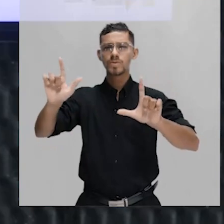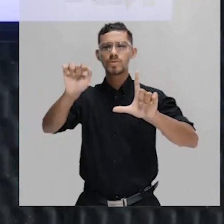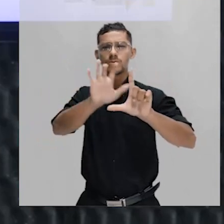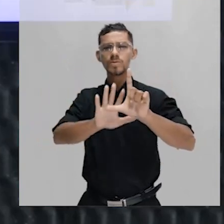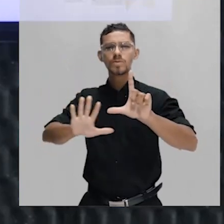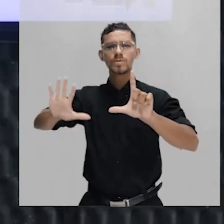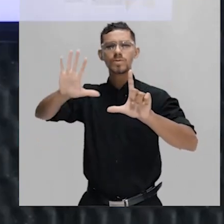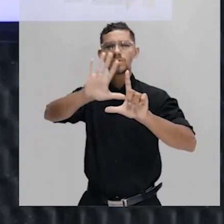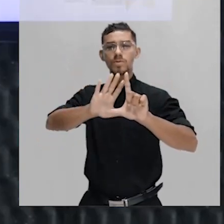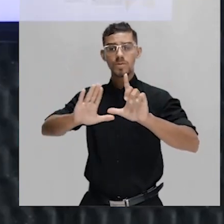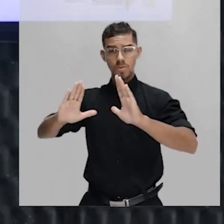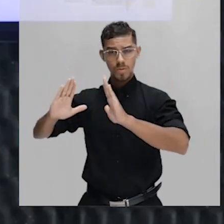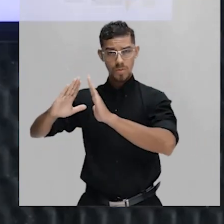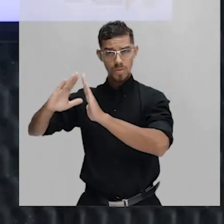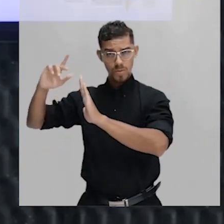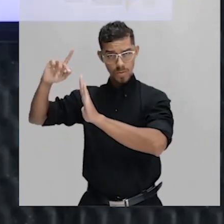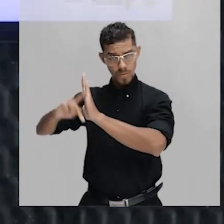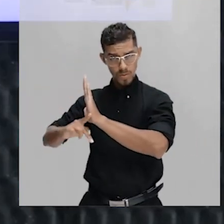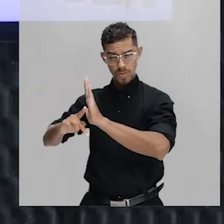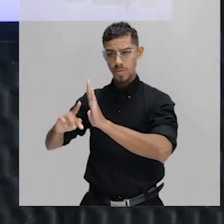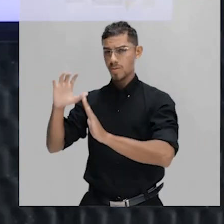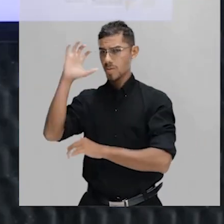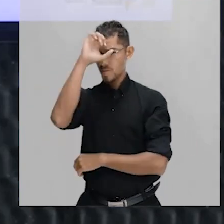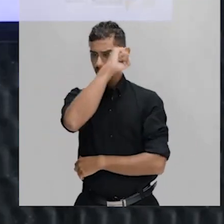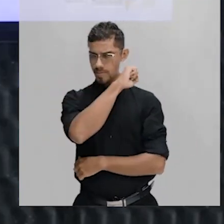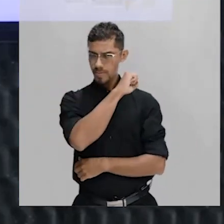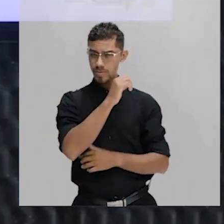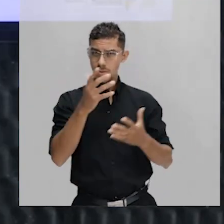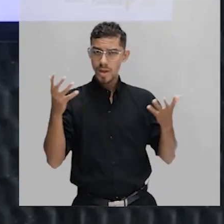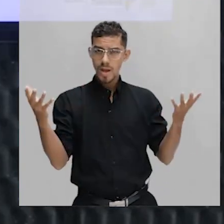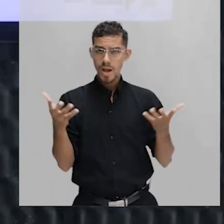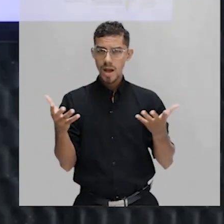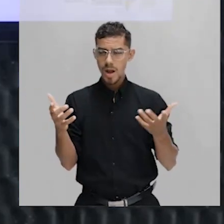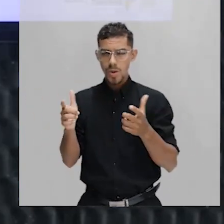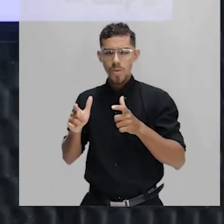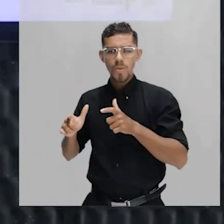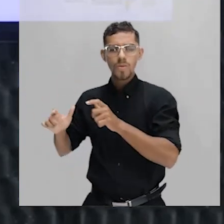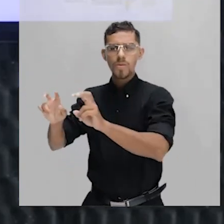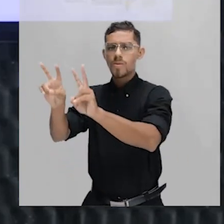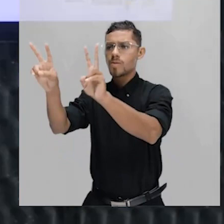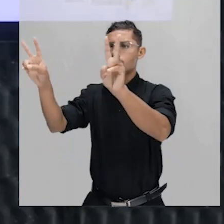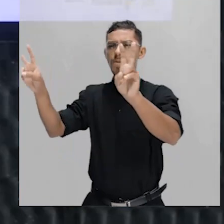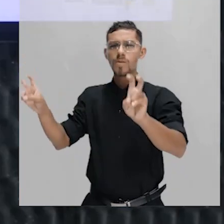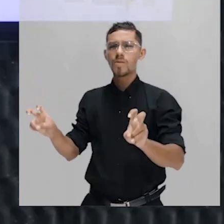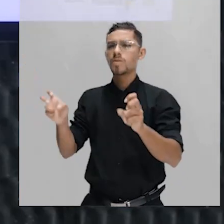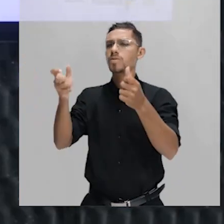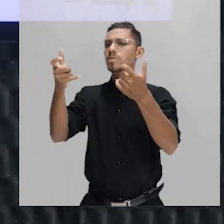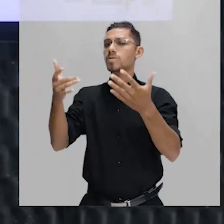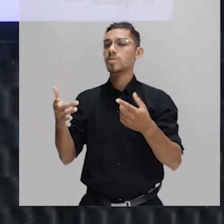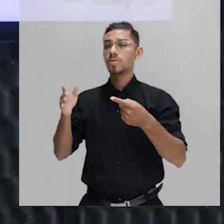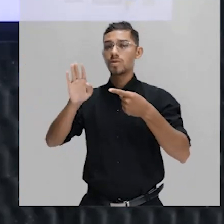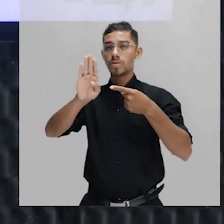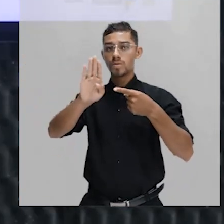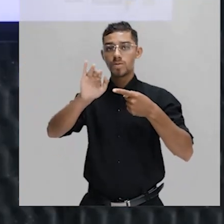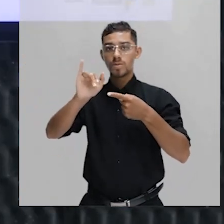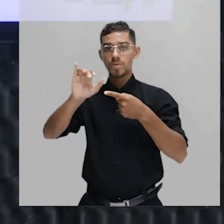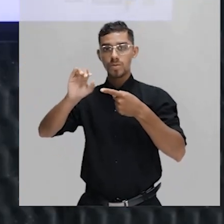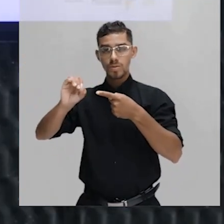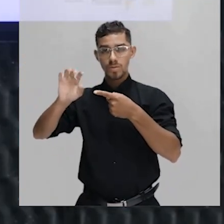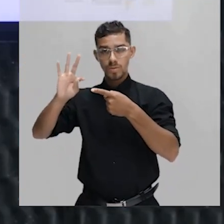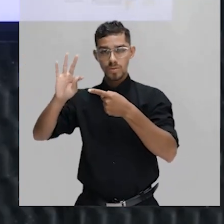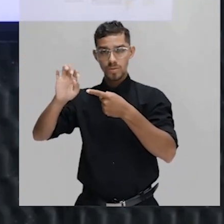aula nós vamos adentrar um campo da biologia muito importante que é chamado de biotecnologia. dentro do campo da